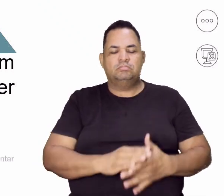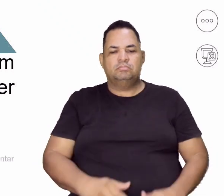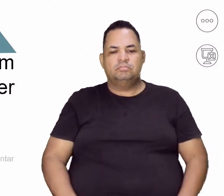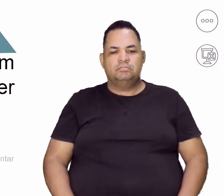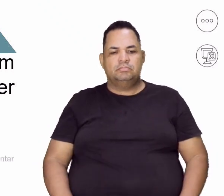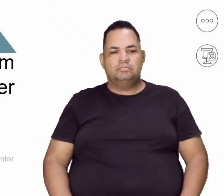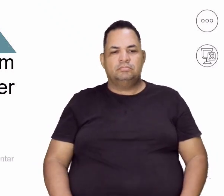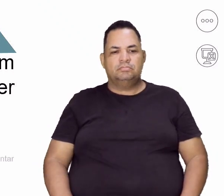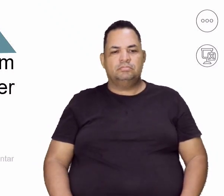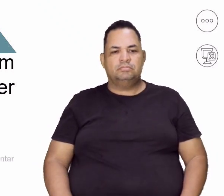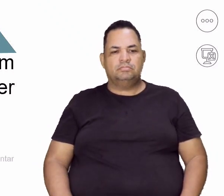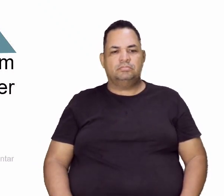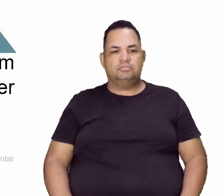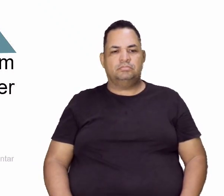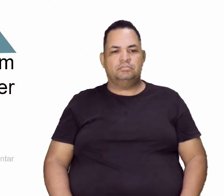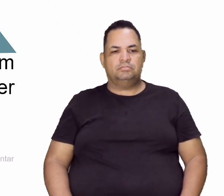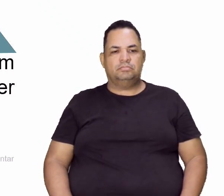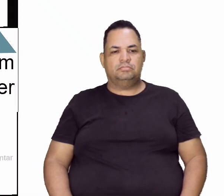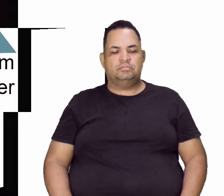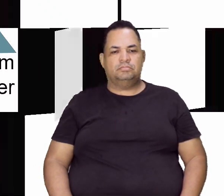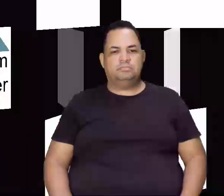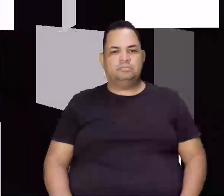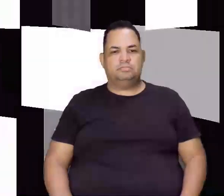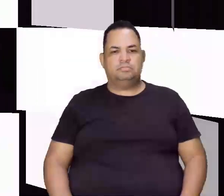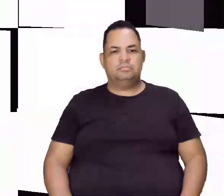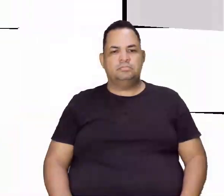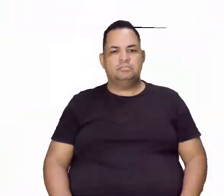bulimia, certo? Muito bem.